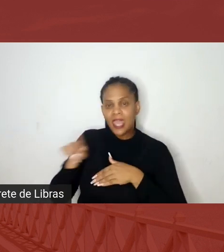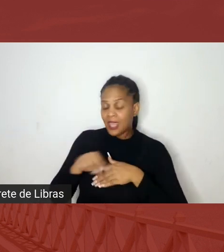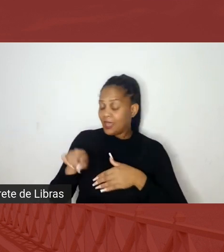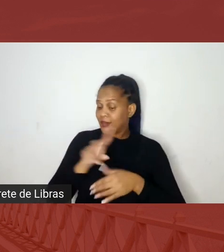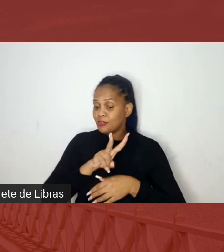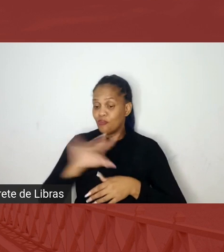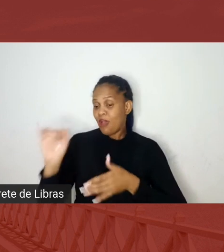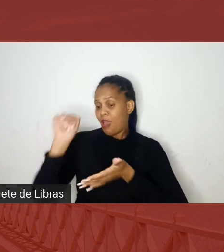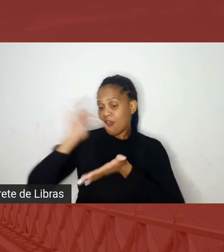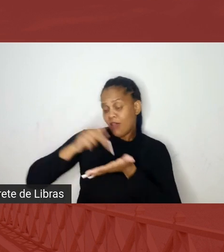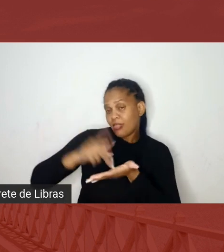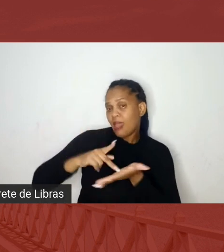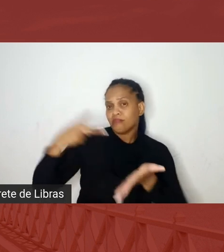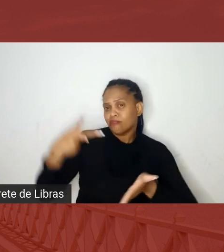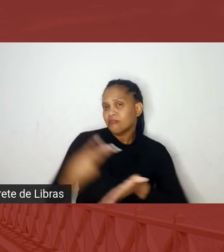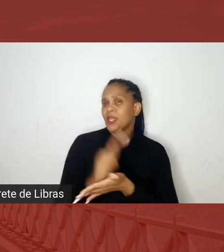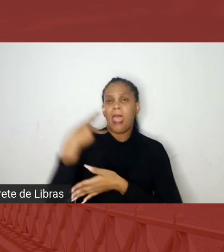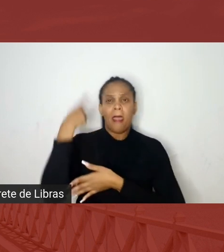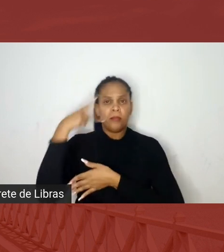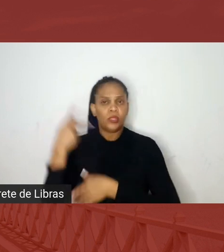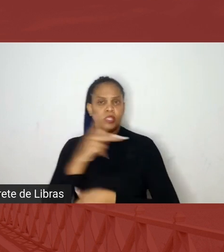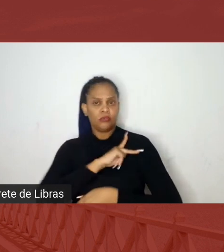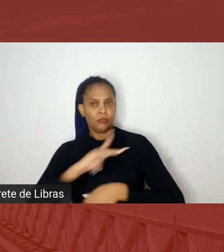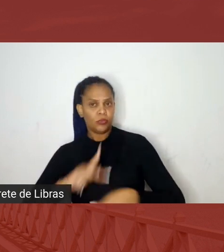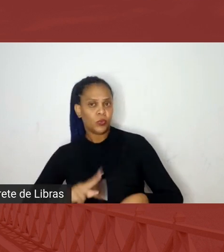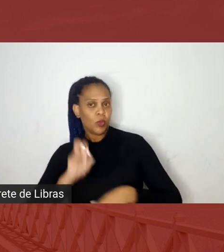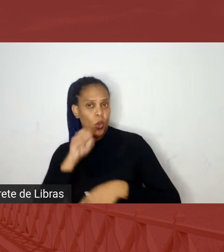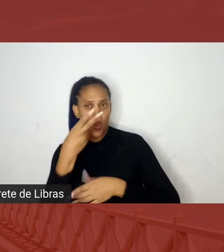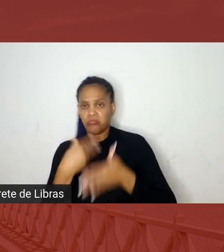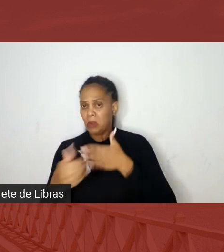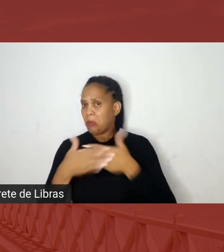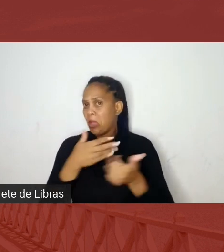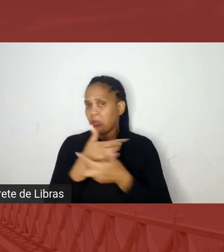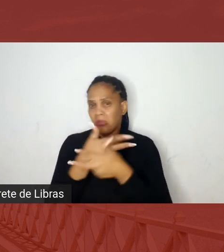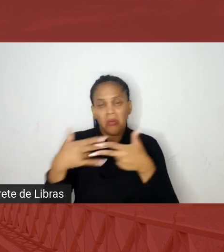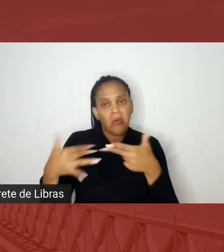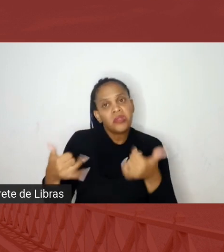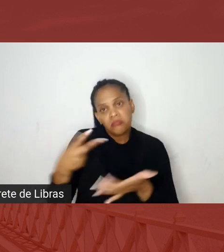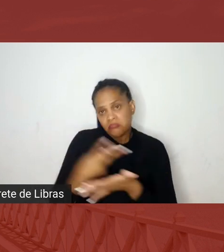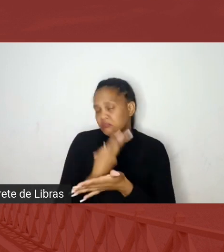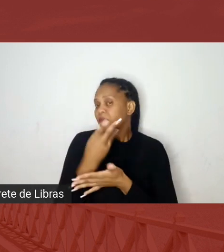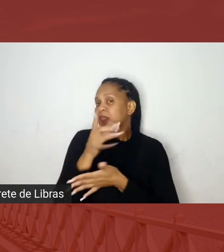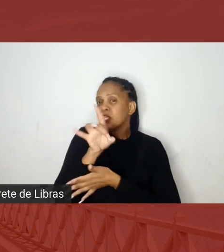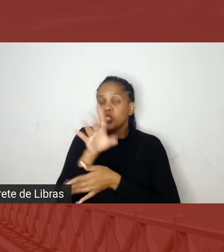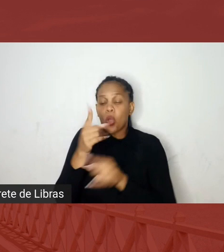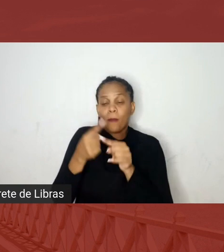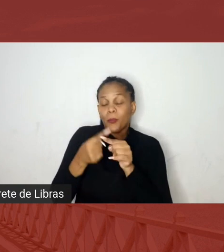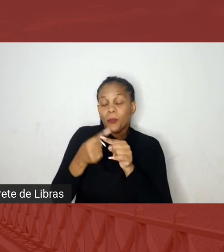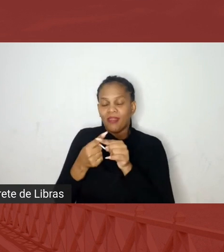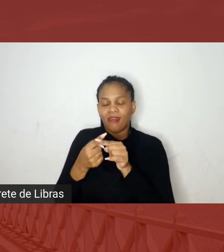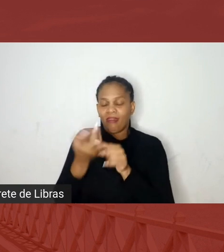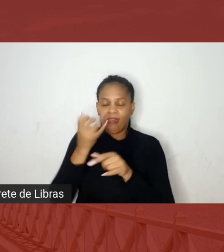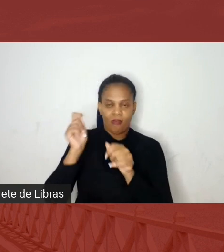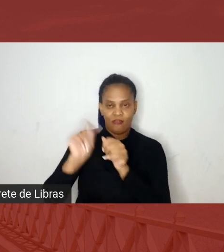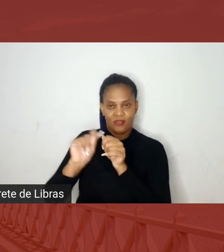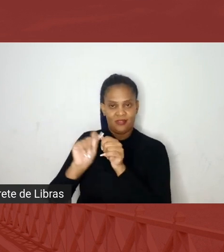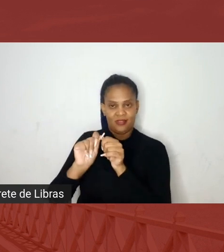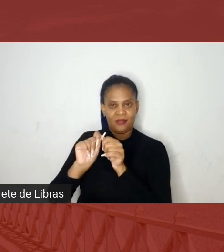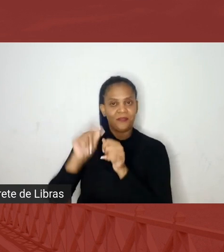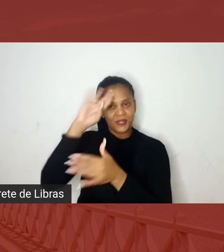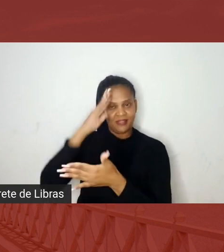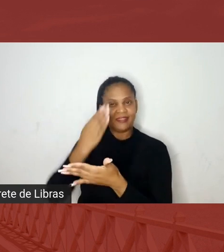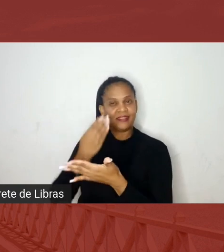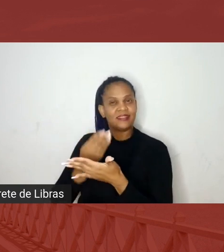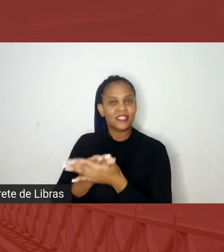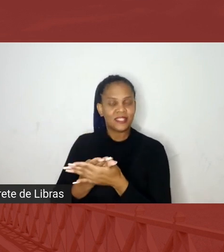públicas, ou qualquer outra ação que seja só por por fazer, isso a gente acredita que só é de